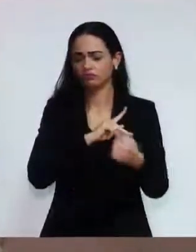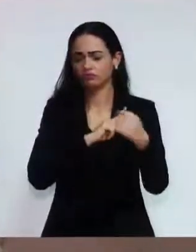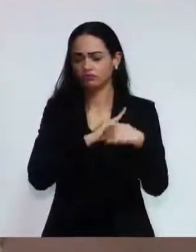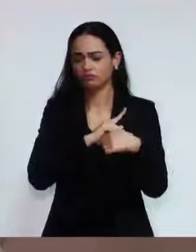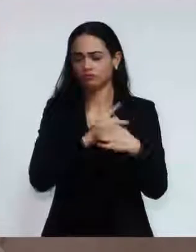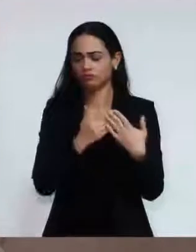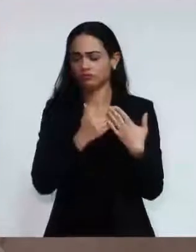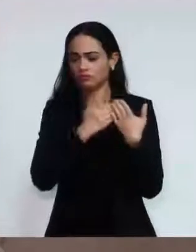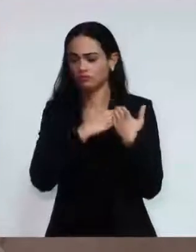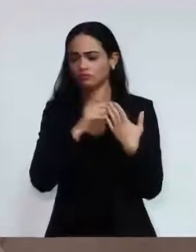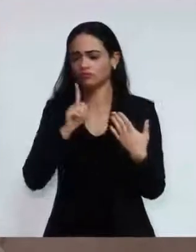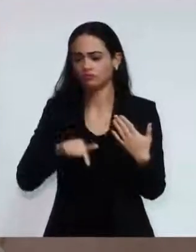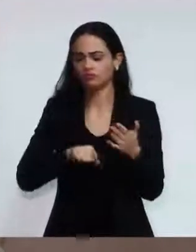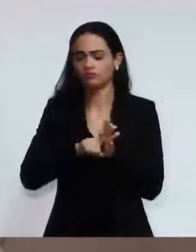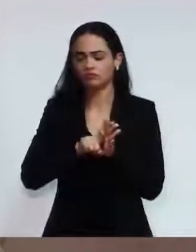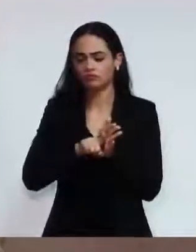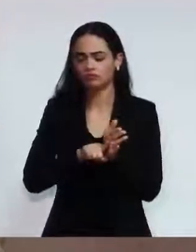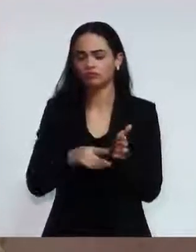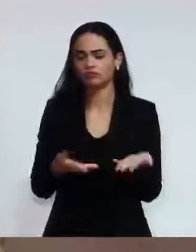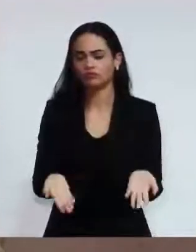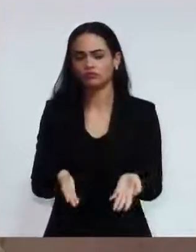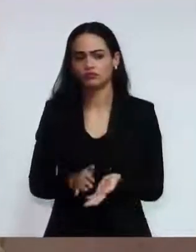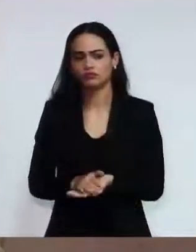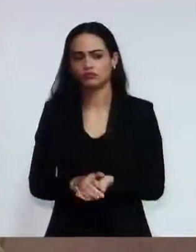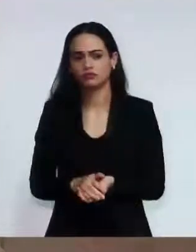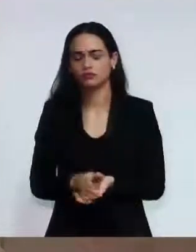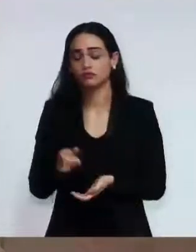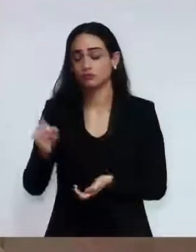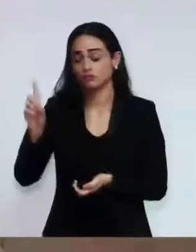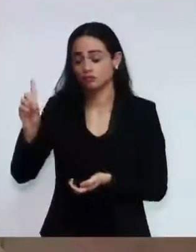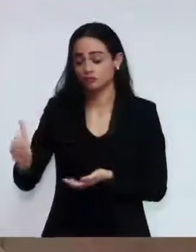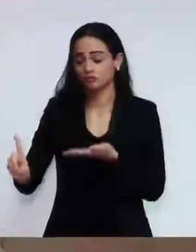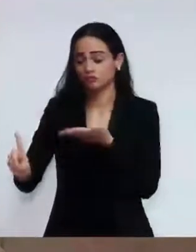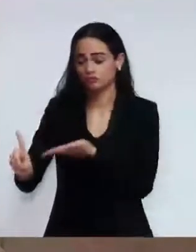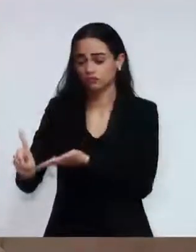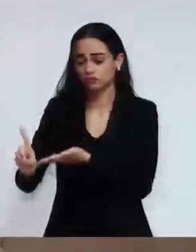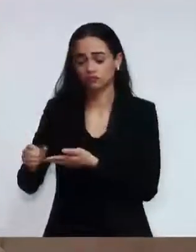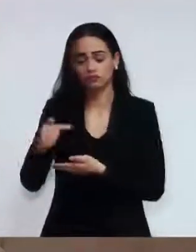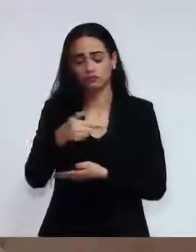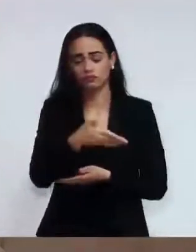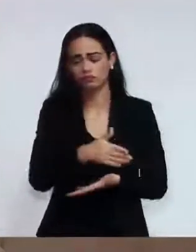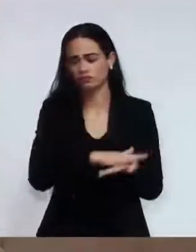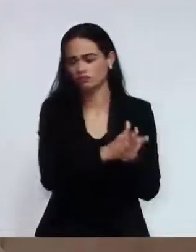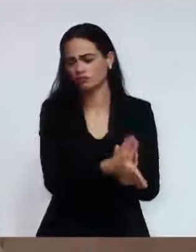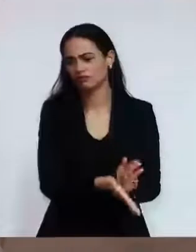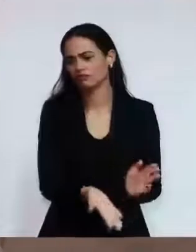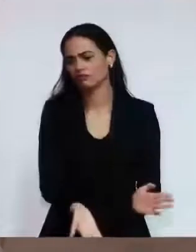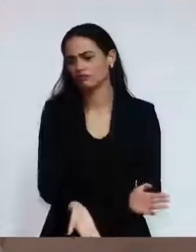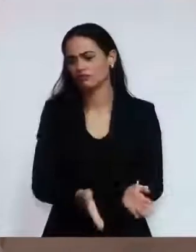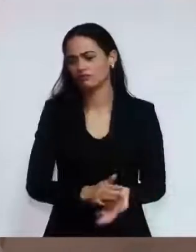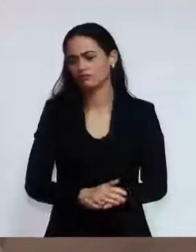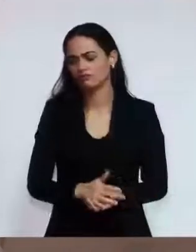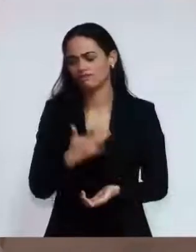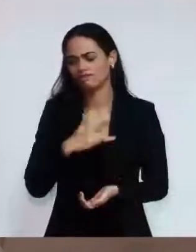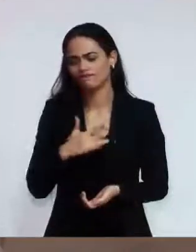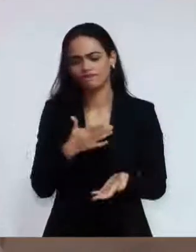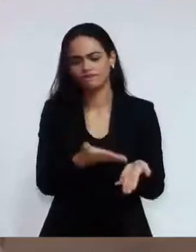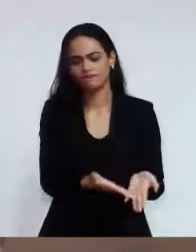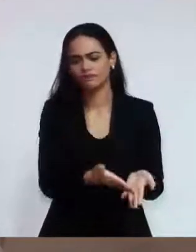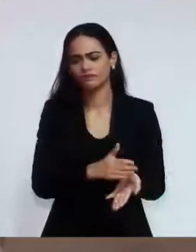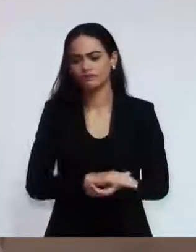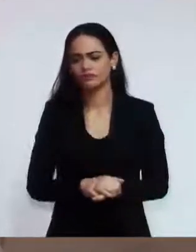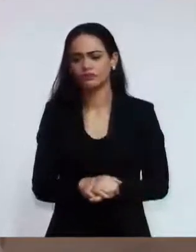O senhor não pode humilhar o ser humano. Se o senhor não sabe, o salário de um